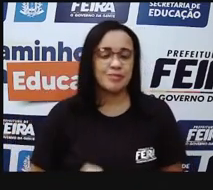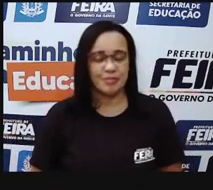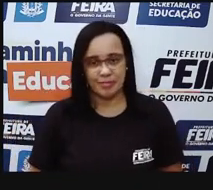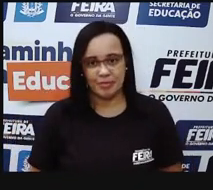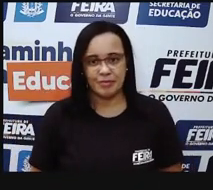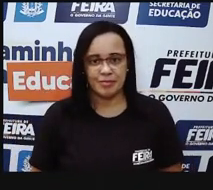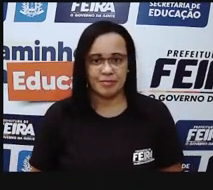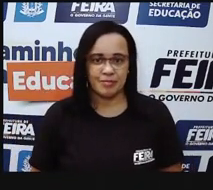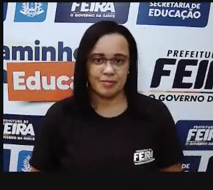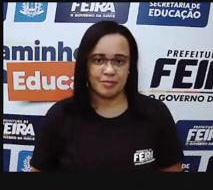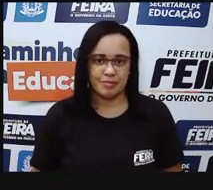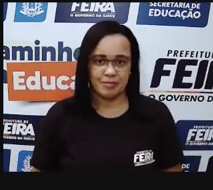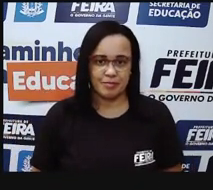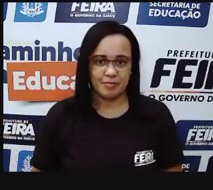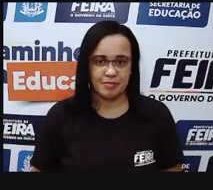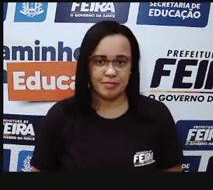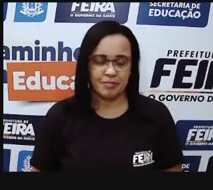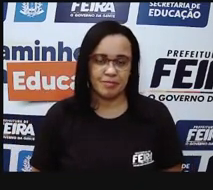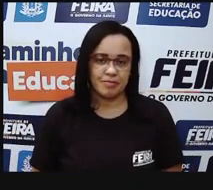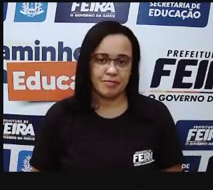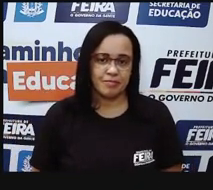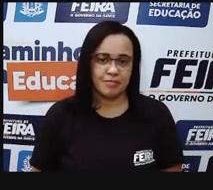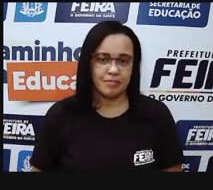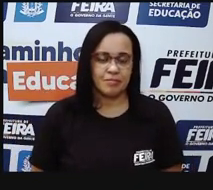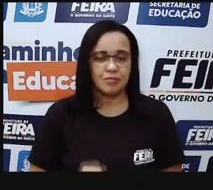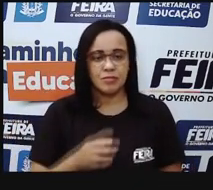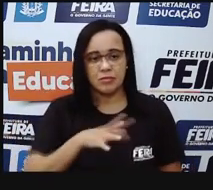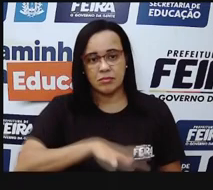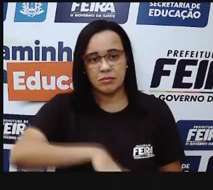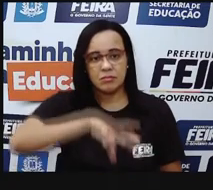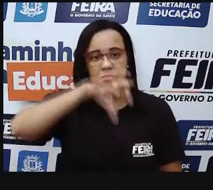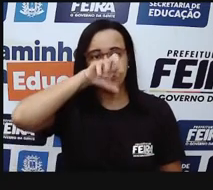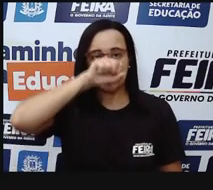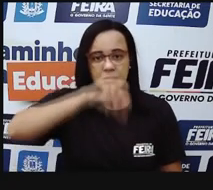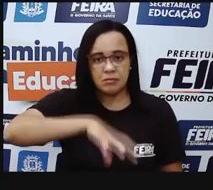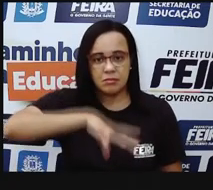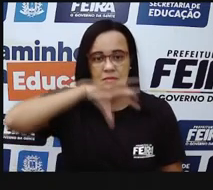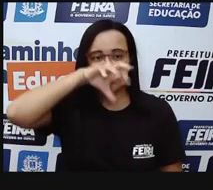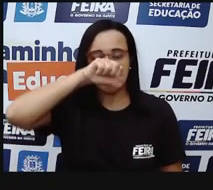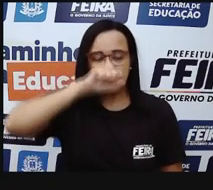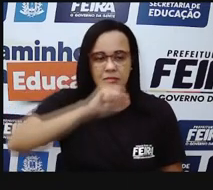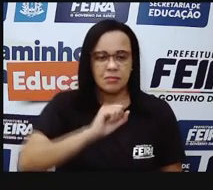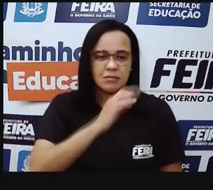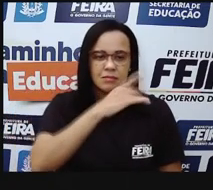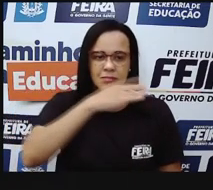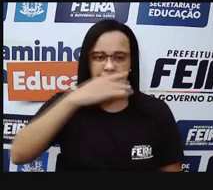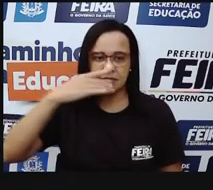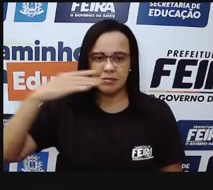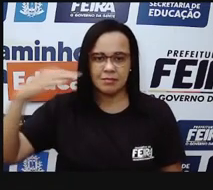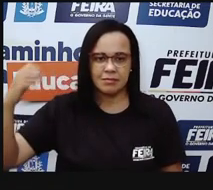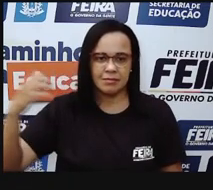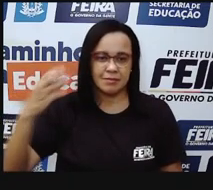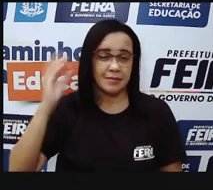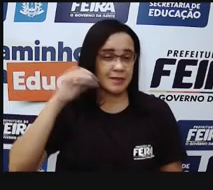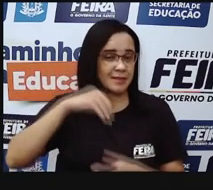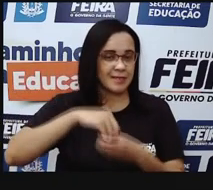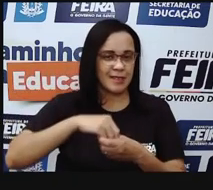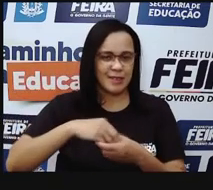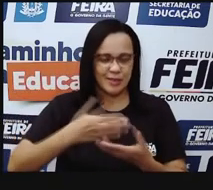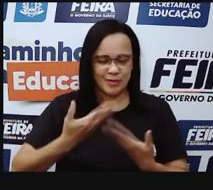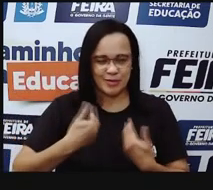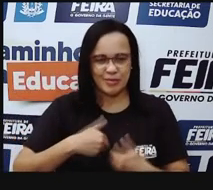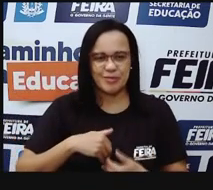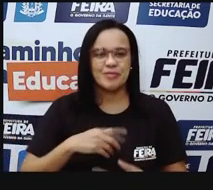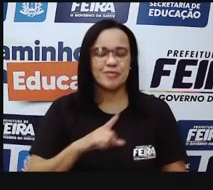para o meu galetinho. E diz que me ama. O fato, ainda sinto o teu cheiro, que ainda está em mim. Ao andar,